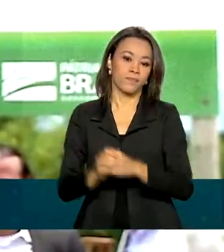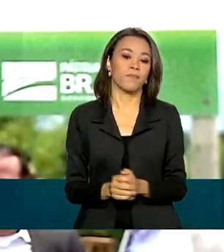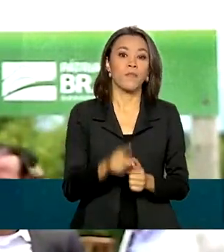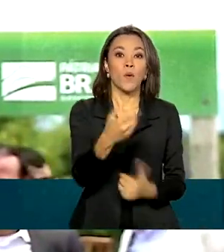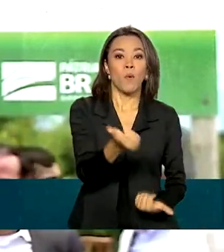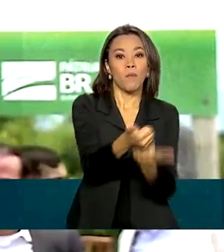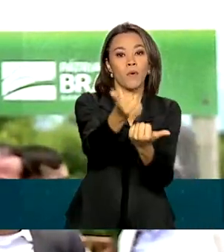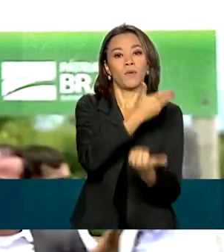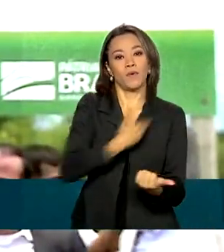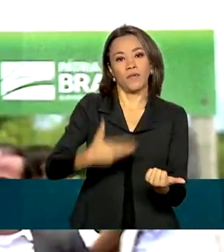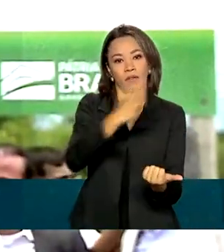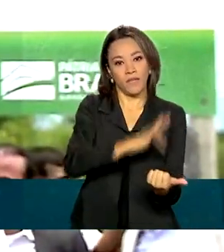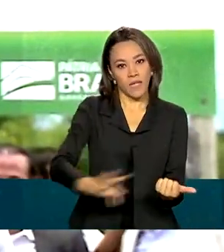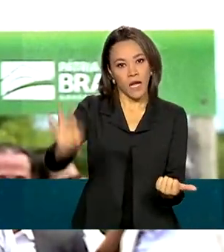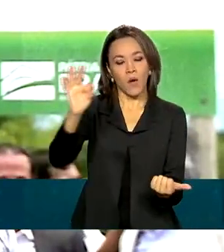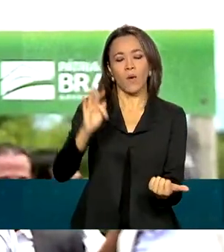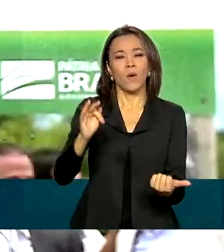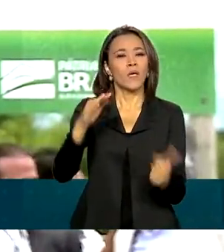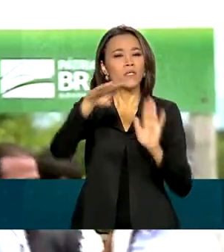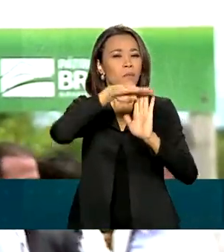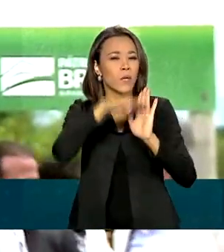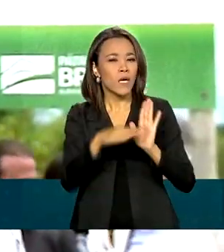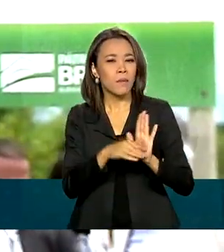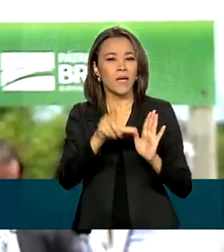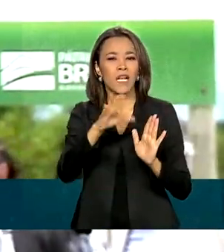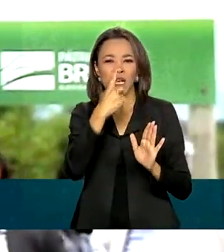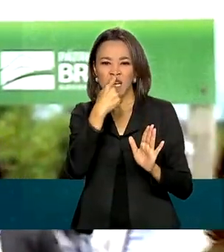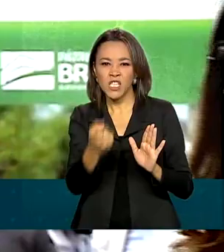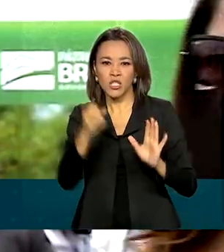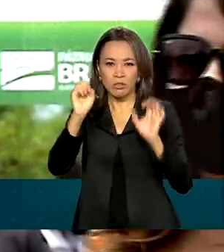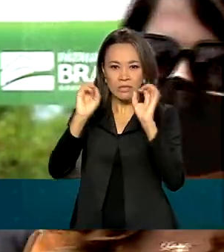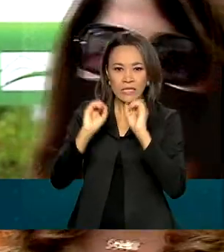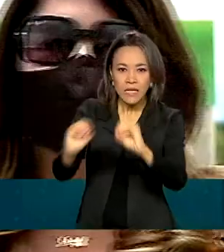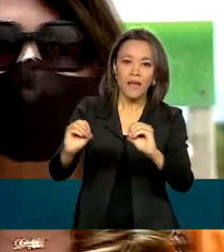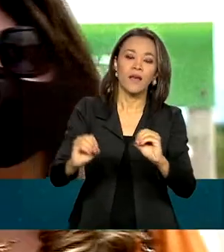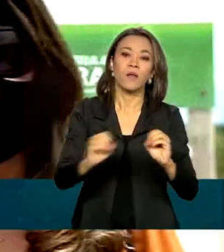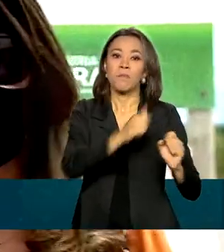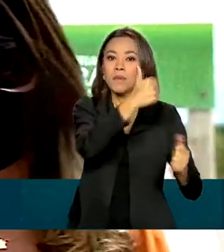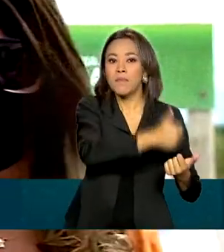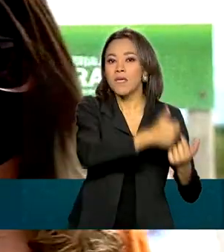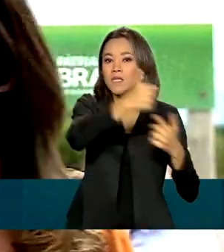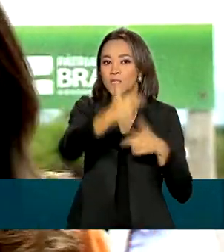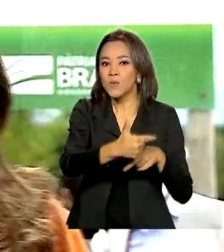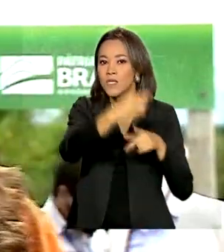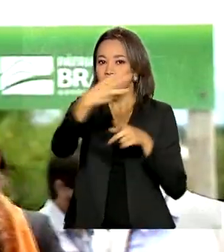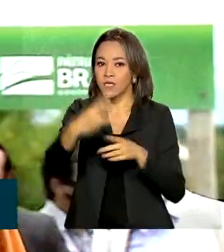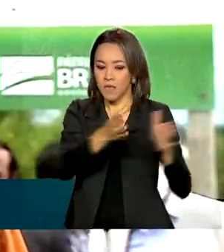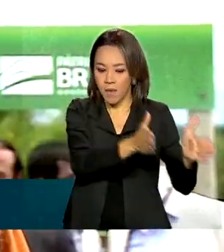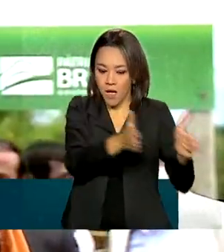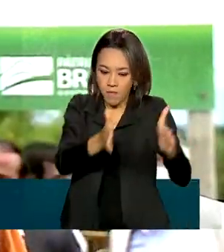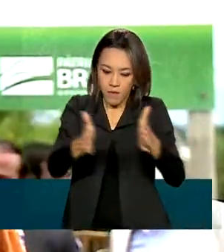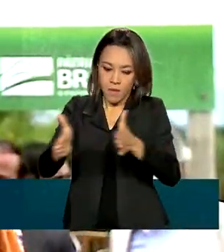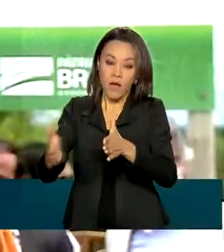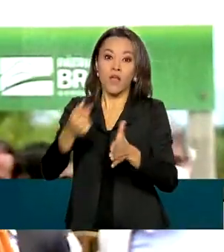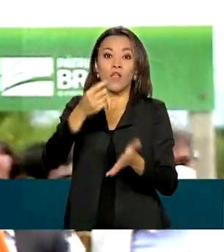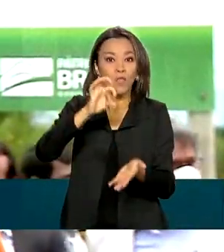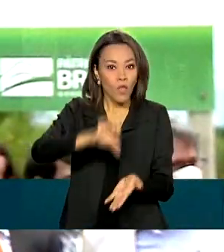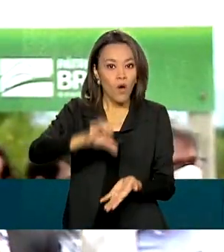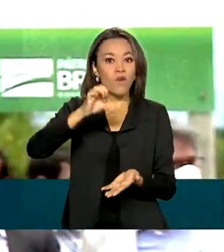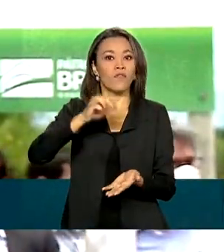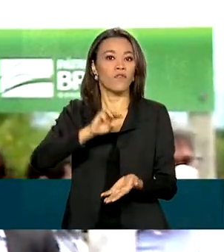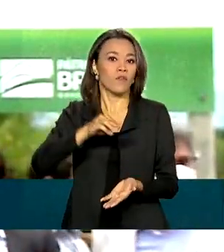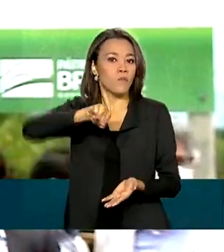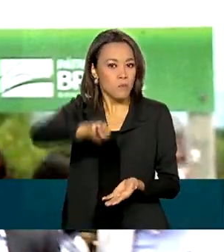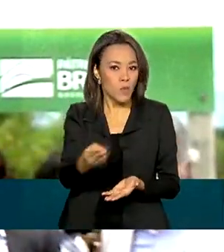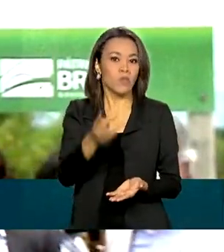fundamental. O programa Lixão Zero, só nessa primeira fase, na segunda e na terceira, vai colocar 9 milhões de reais. E todo esse trabalho